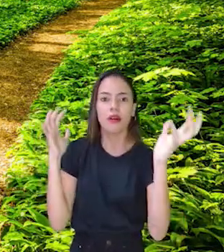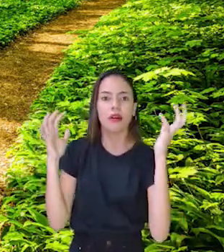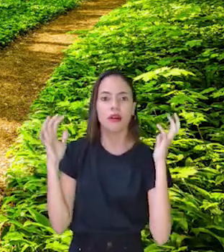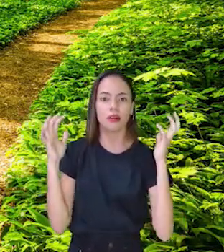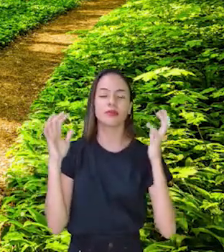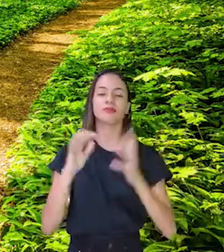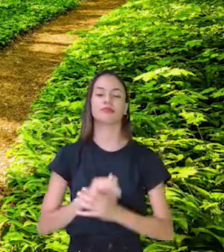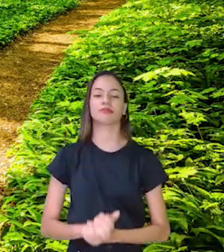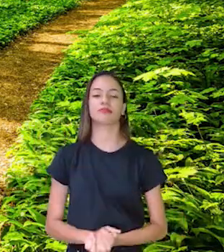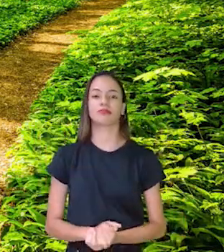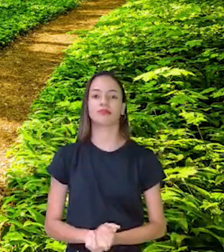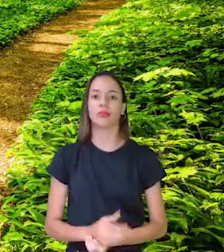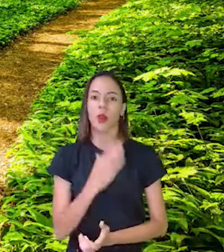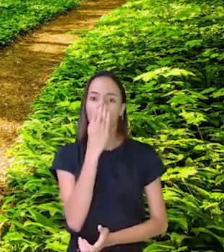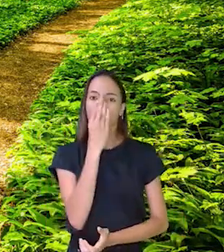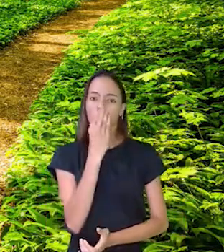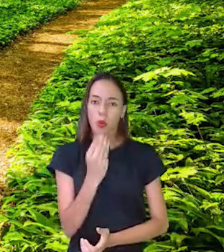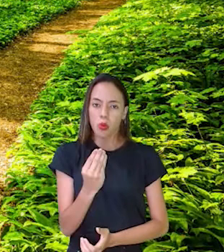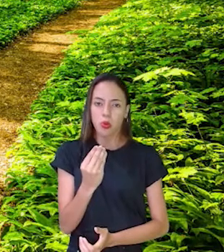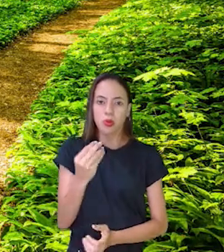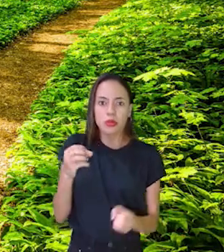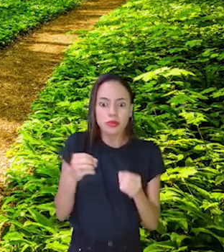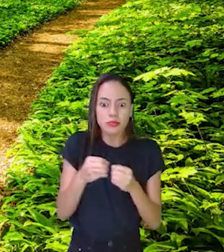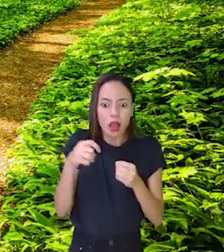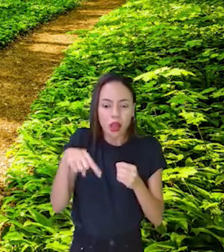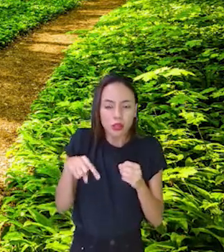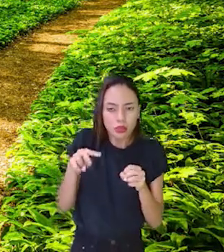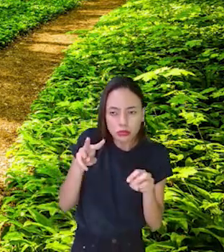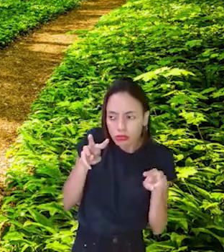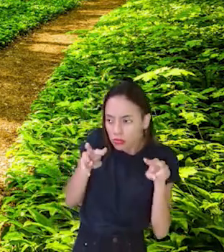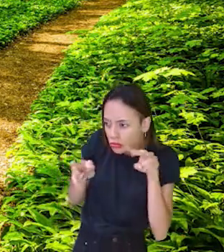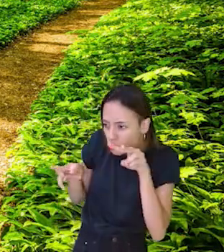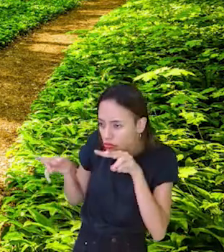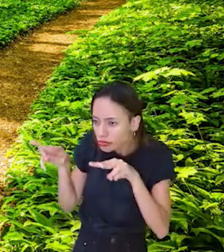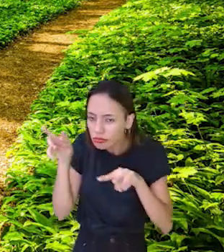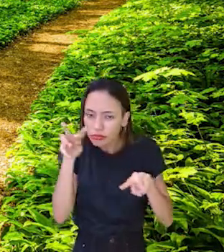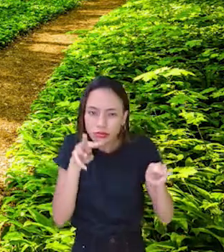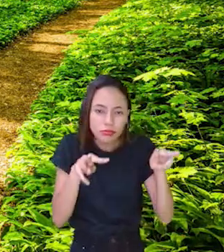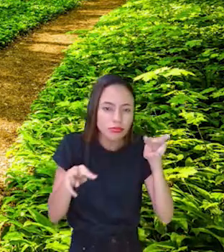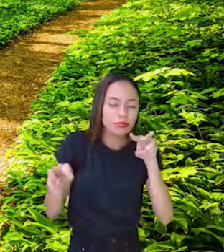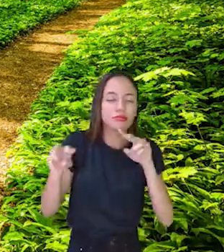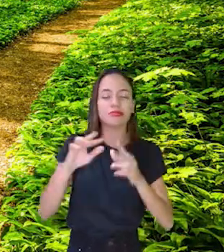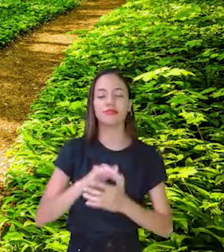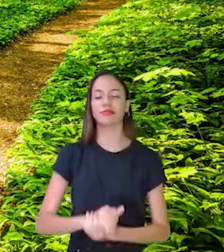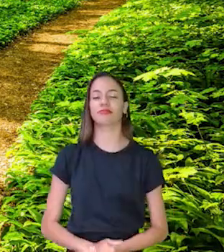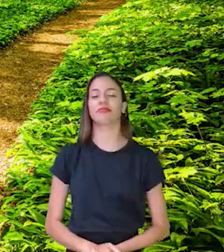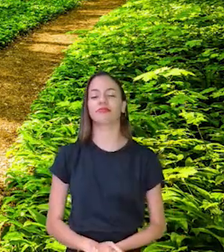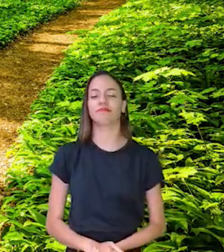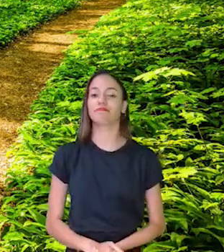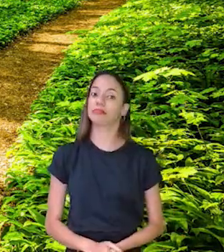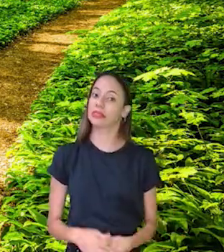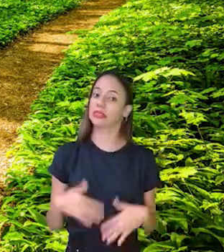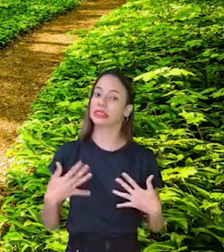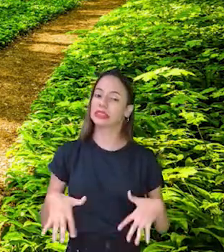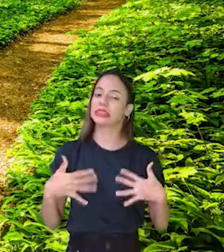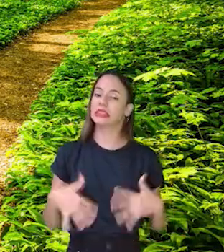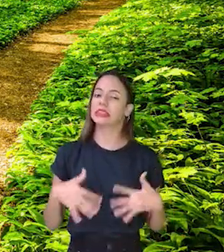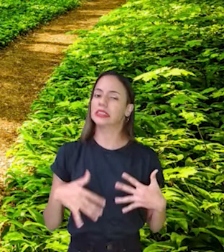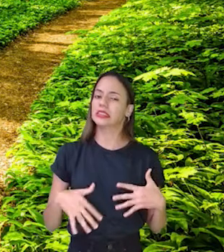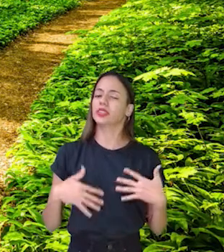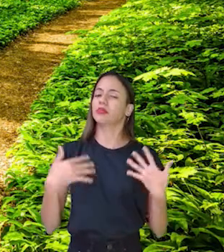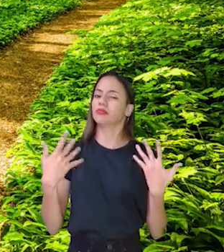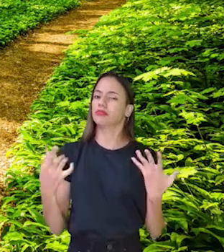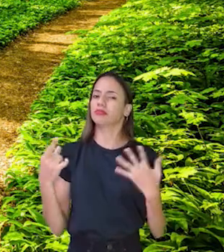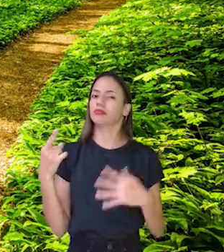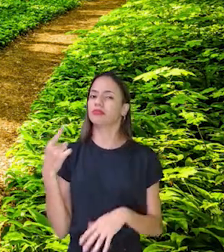E o lobo mal está aqui por perto Hum, será?